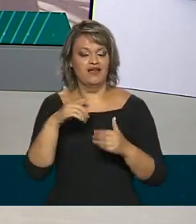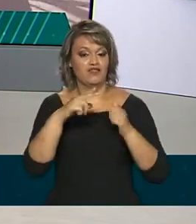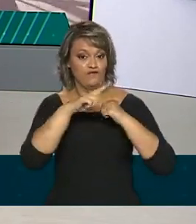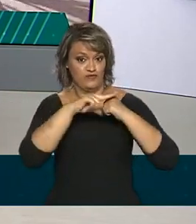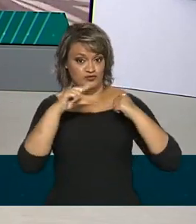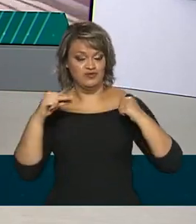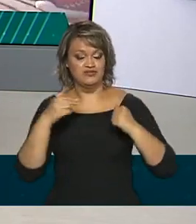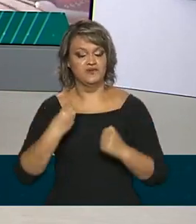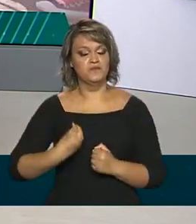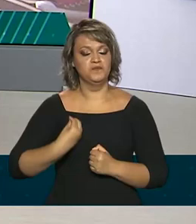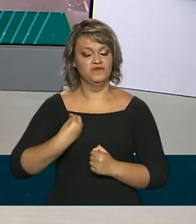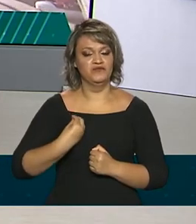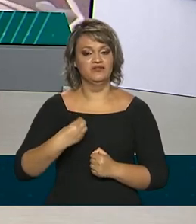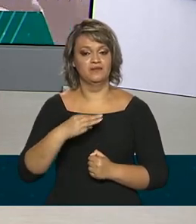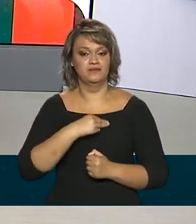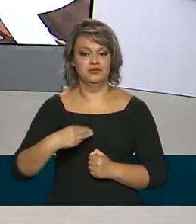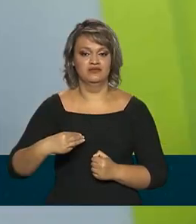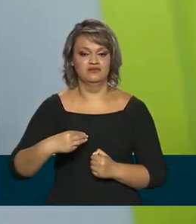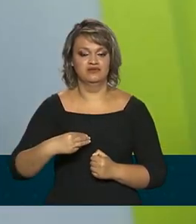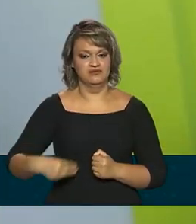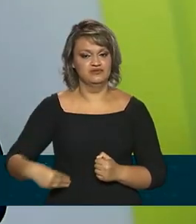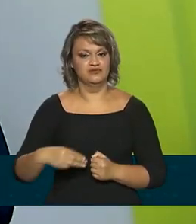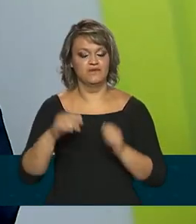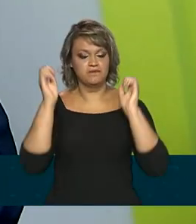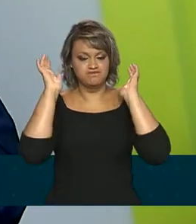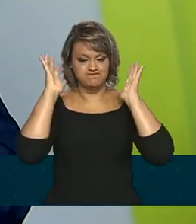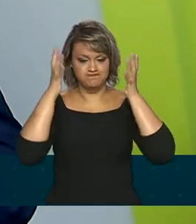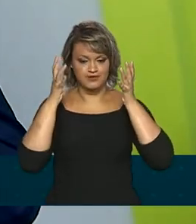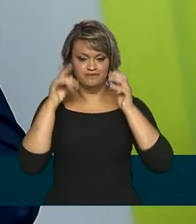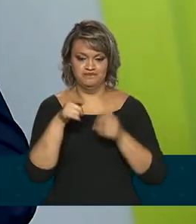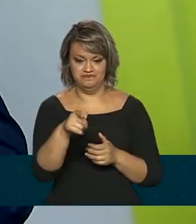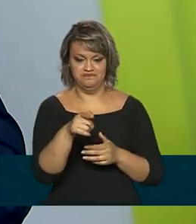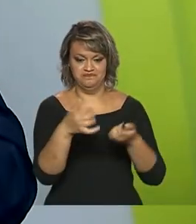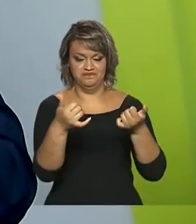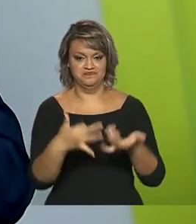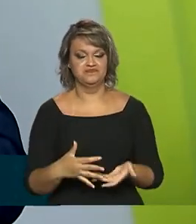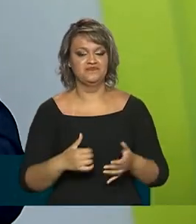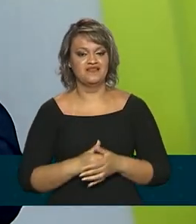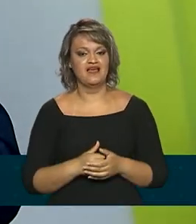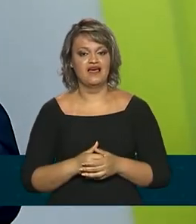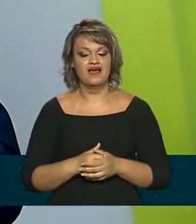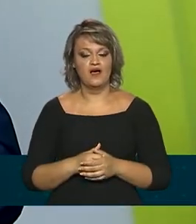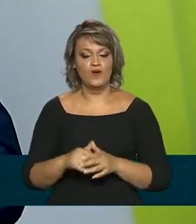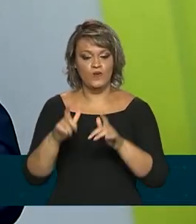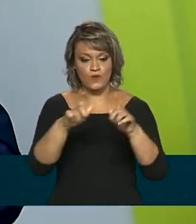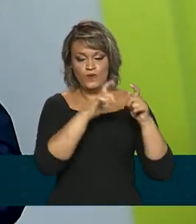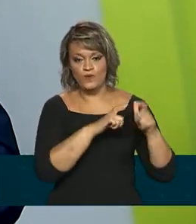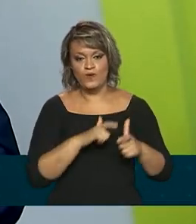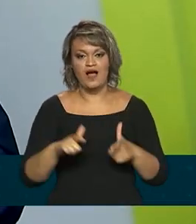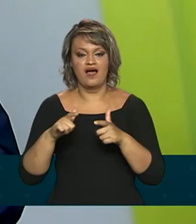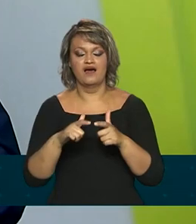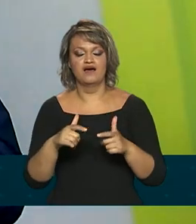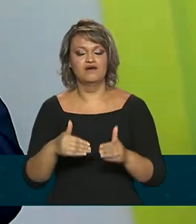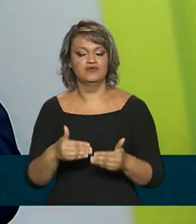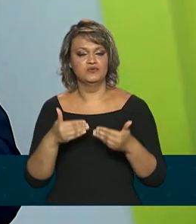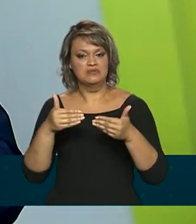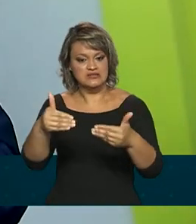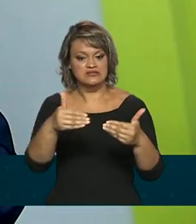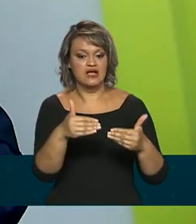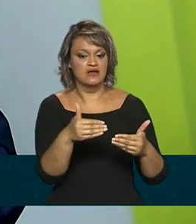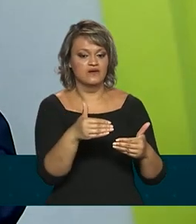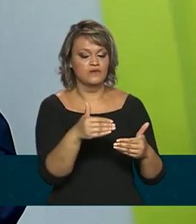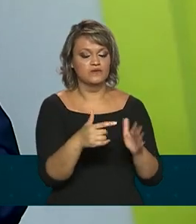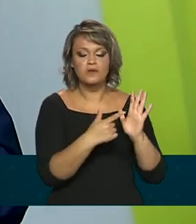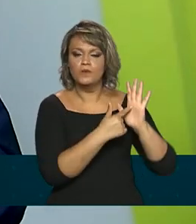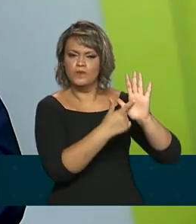foi o ministro Marcos Pontes. Nós temos todas as unidades do Ministério, unidades de pesquisa do Ministério, estão